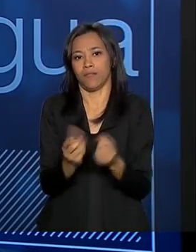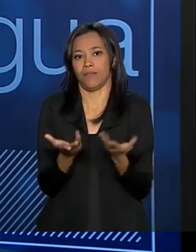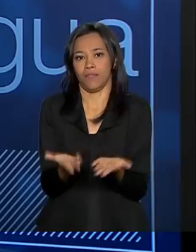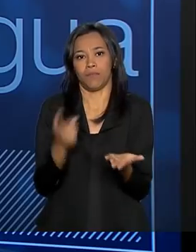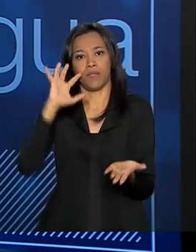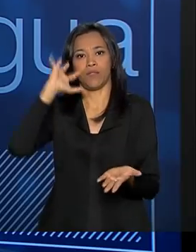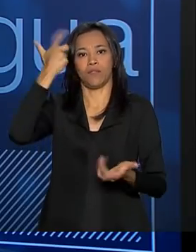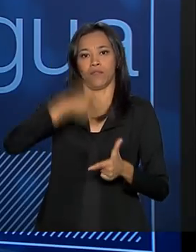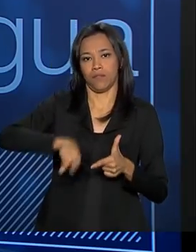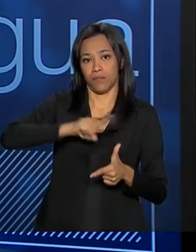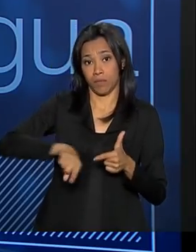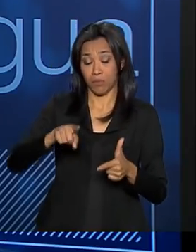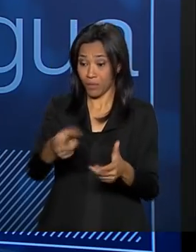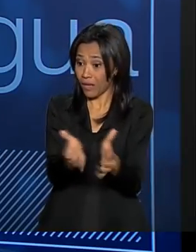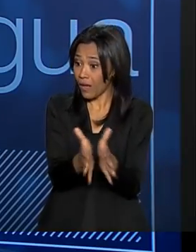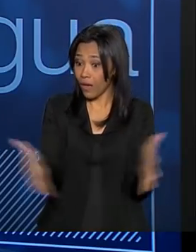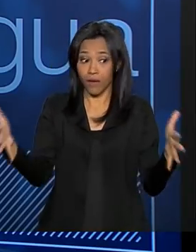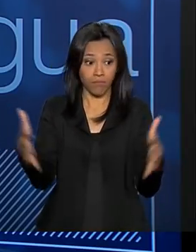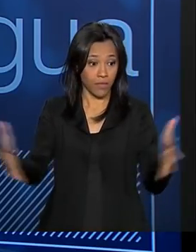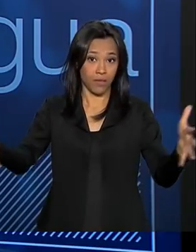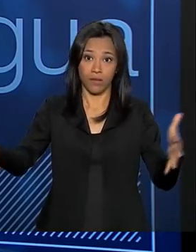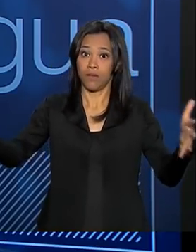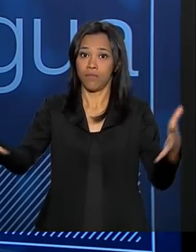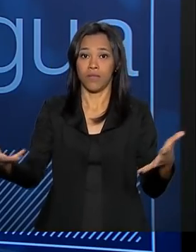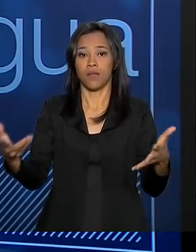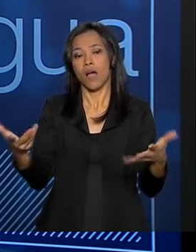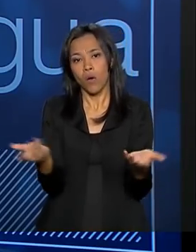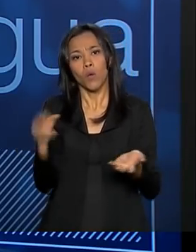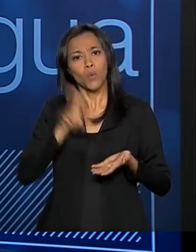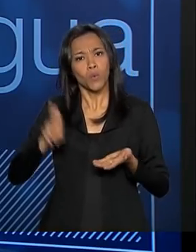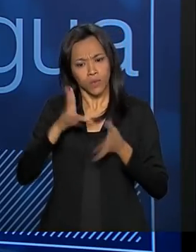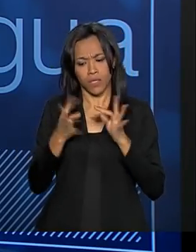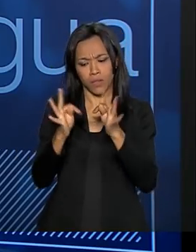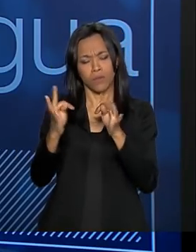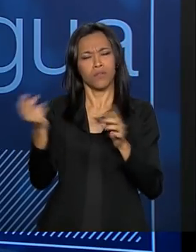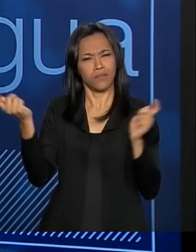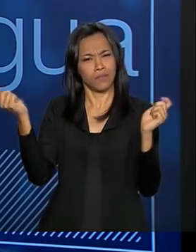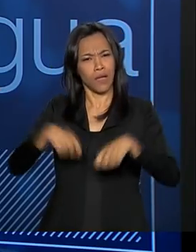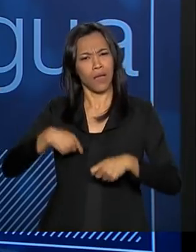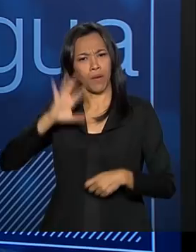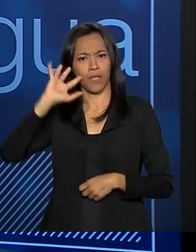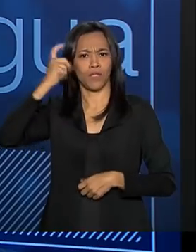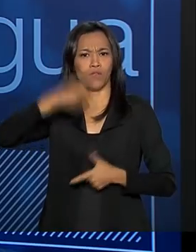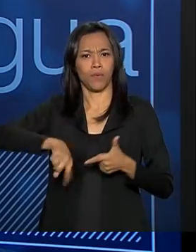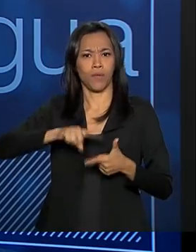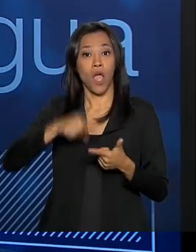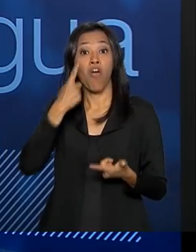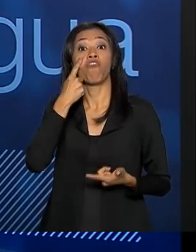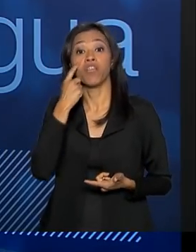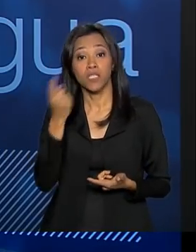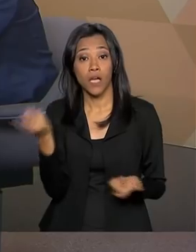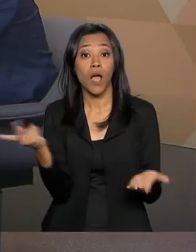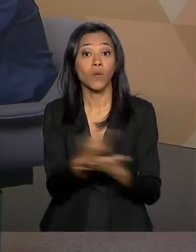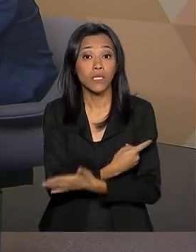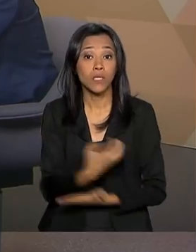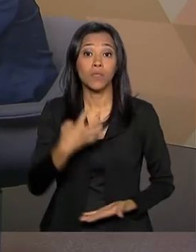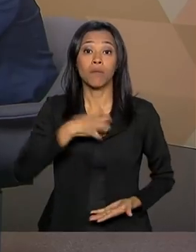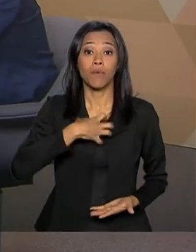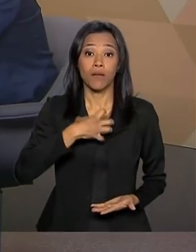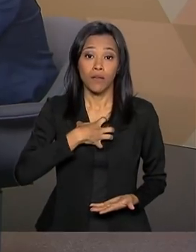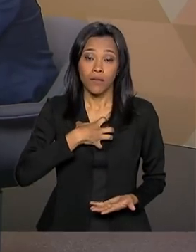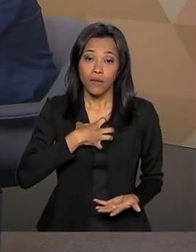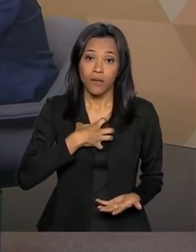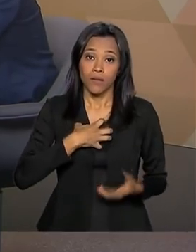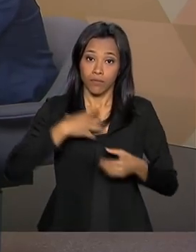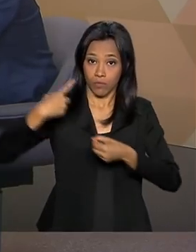esses problemas, porque as áreas são imensas. Mas com tecnologia você pode resolver esses problemas. Veja o aconteceu no oeste da Bahia. Você